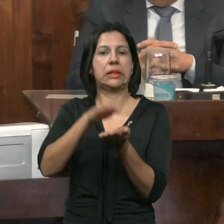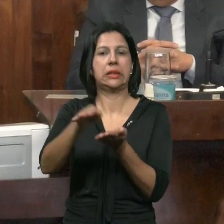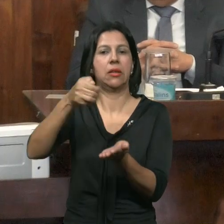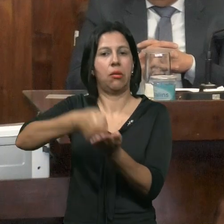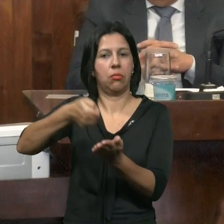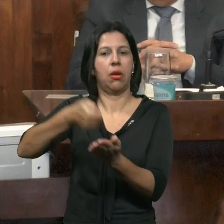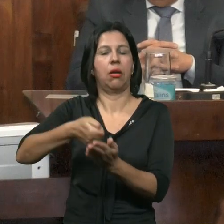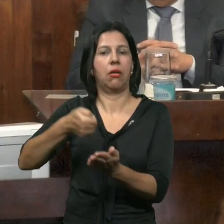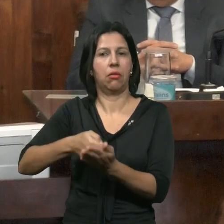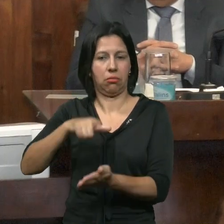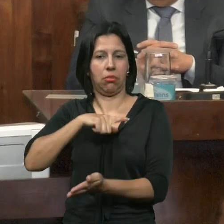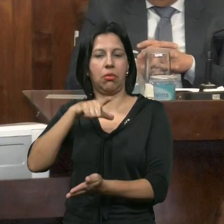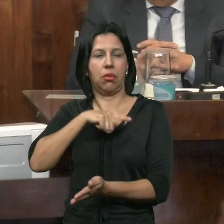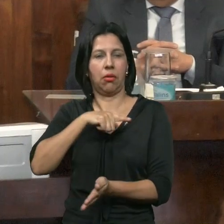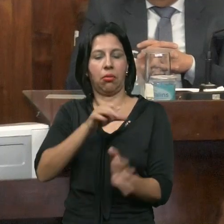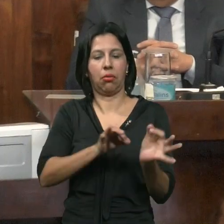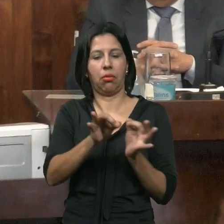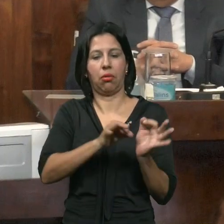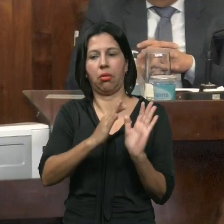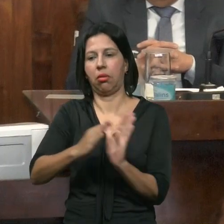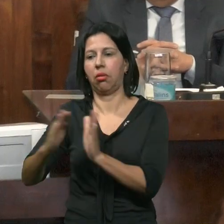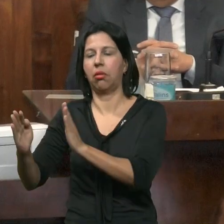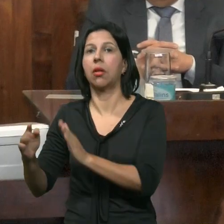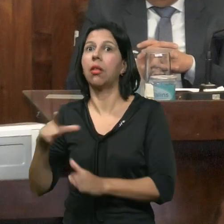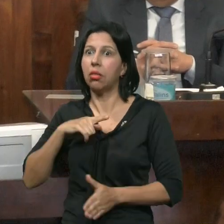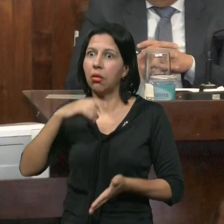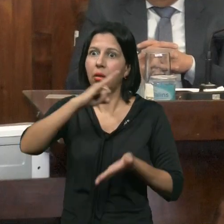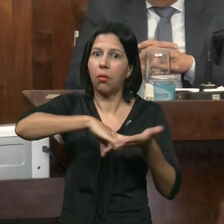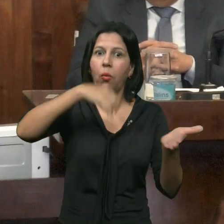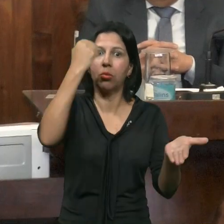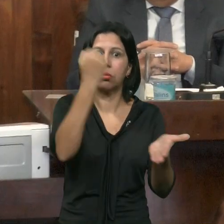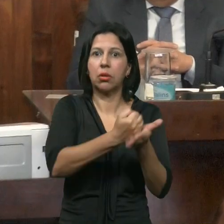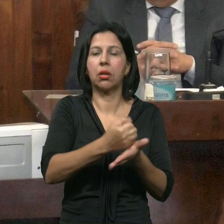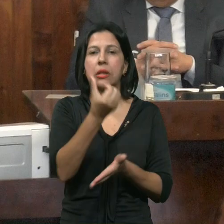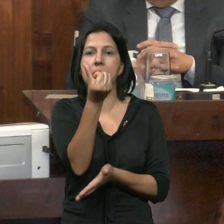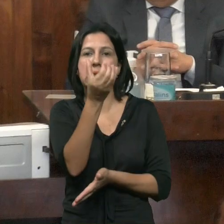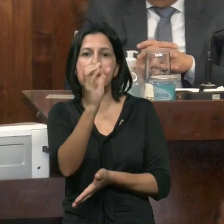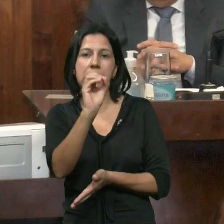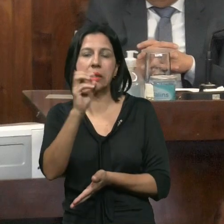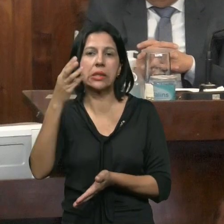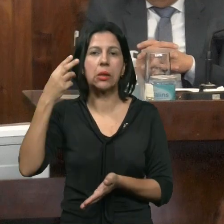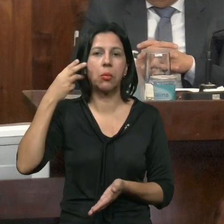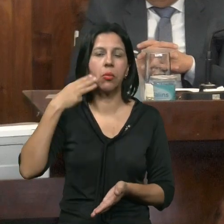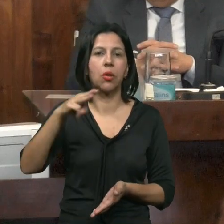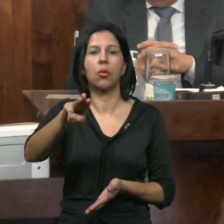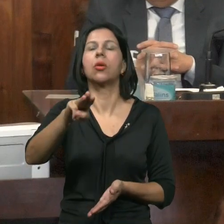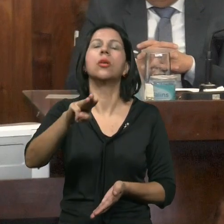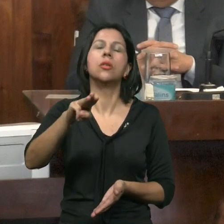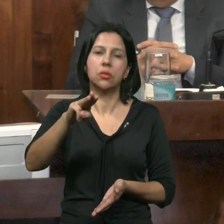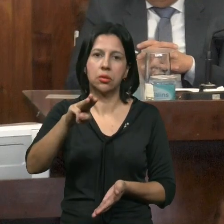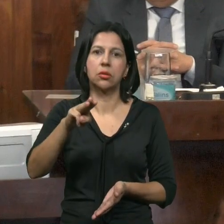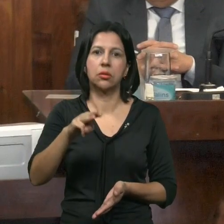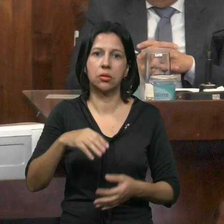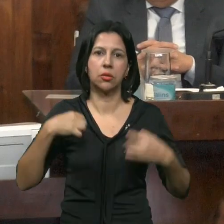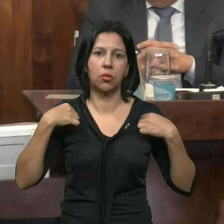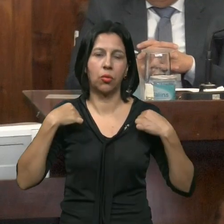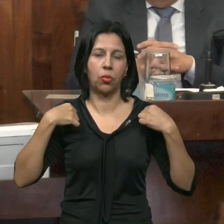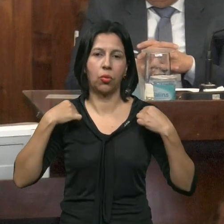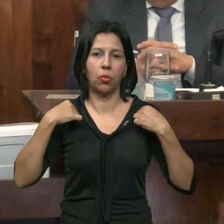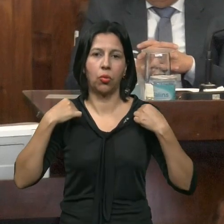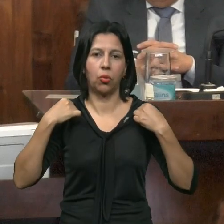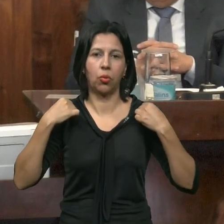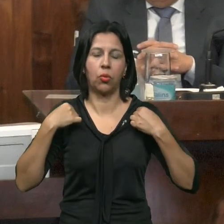Acabaram De Assinar Um Contrato De 60 Milhões Para Uniformes Que São